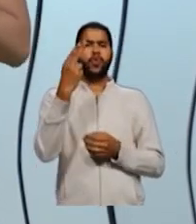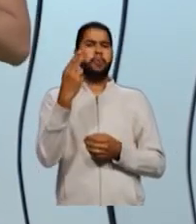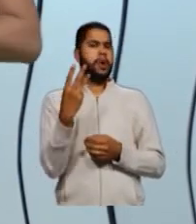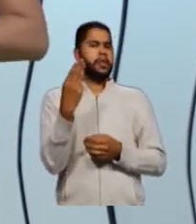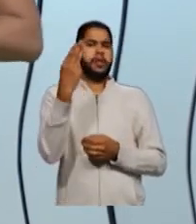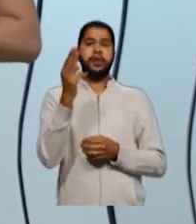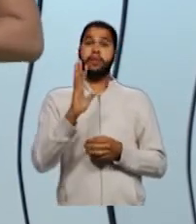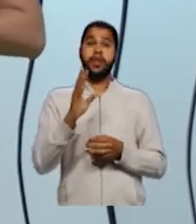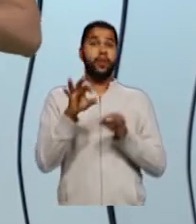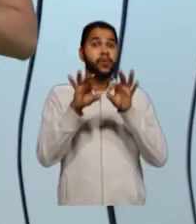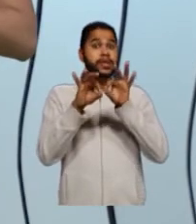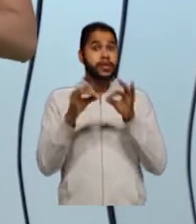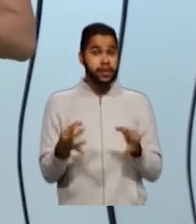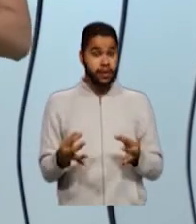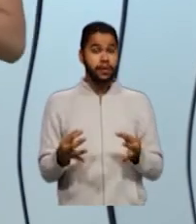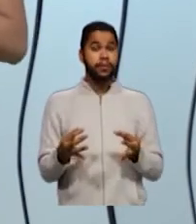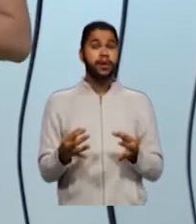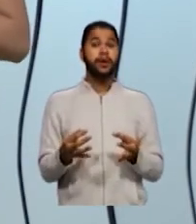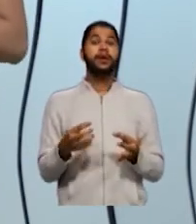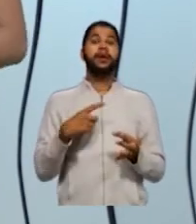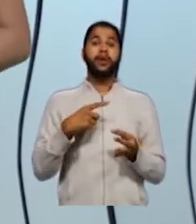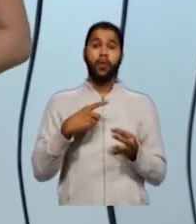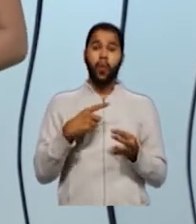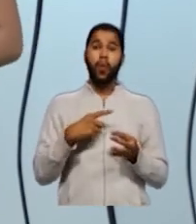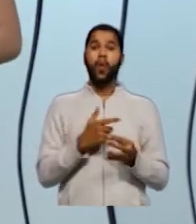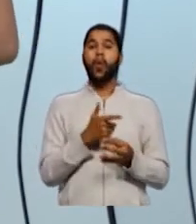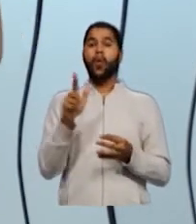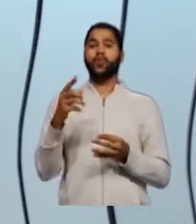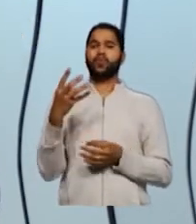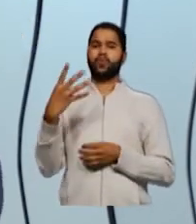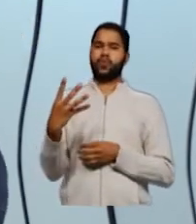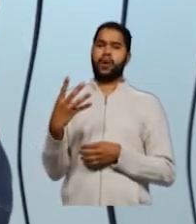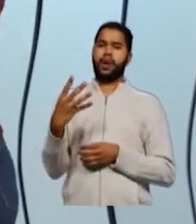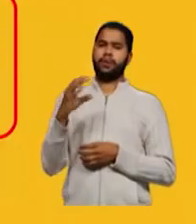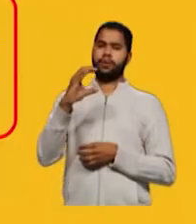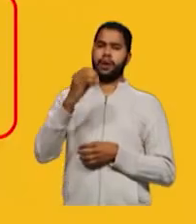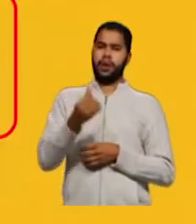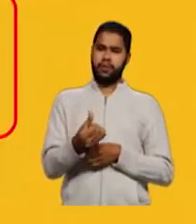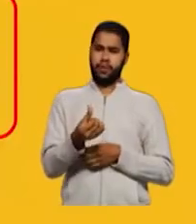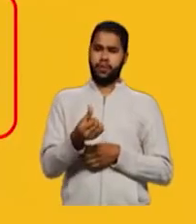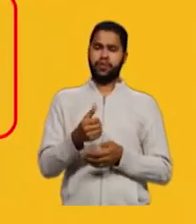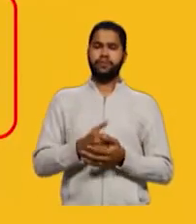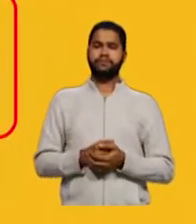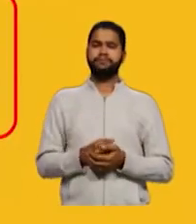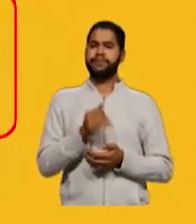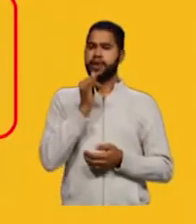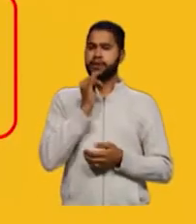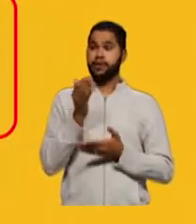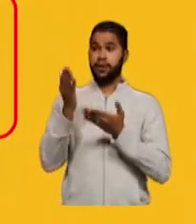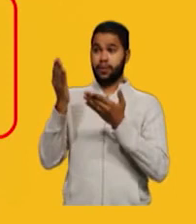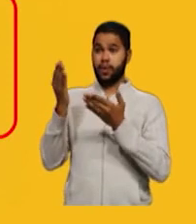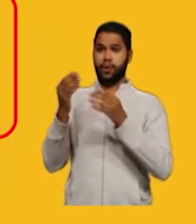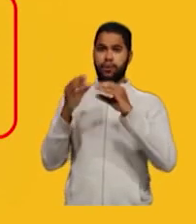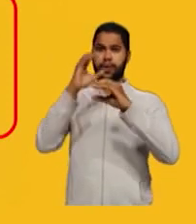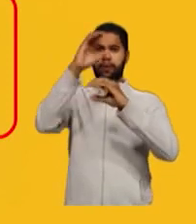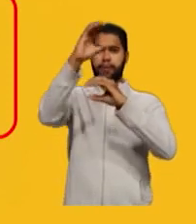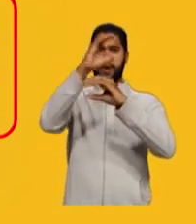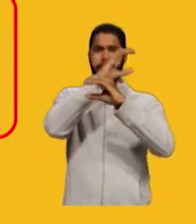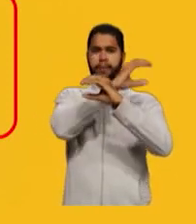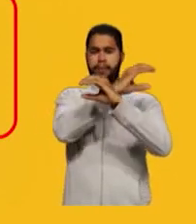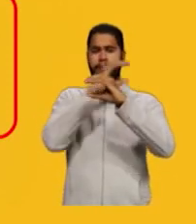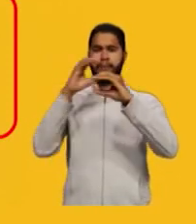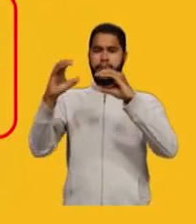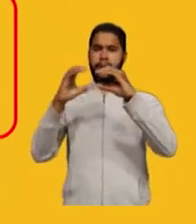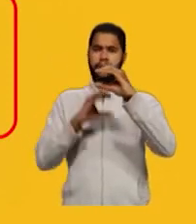ligações simples com quatro outros carbonos. Então, um exemplo aqui para vocês. Eu tenho um